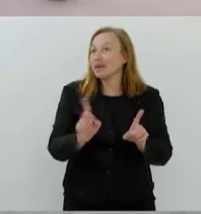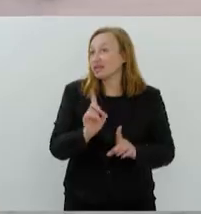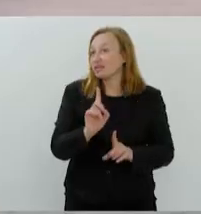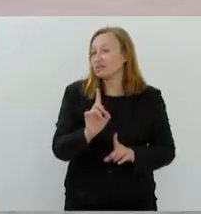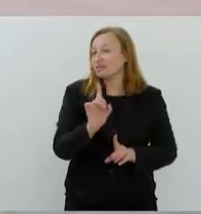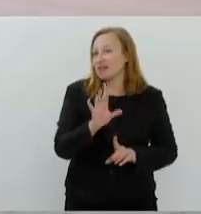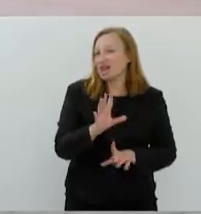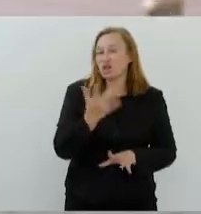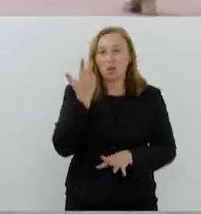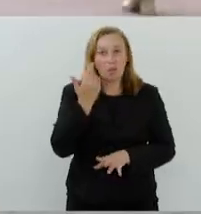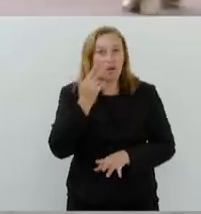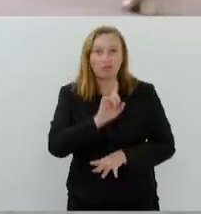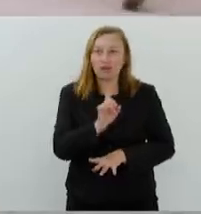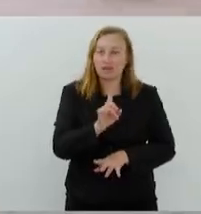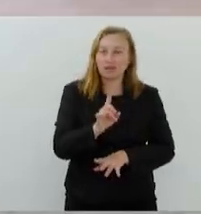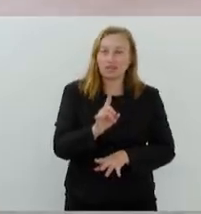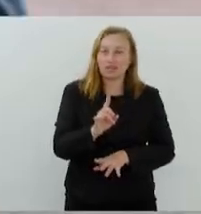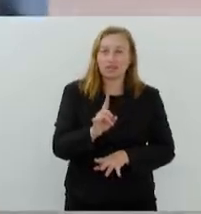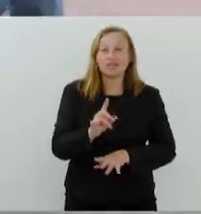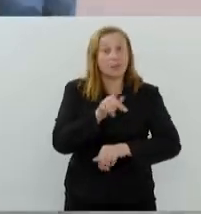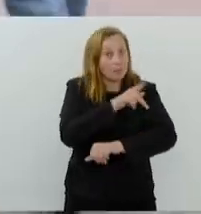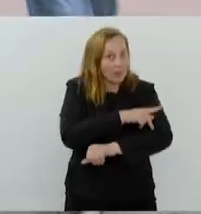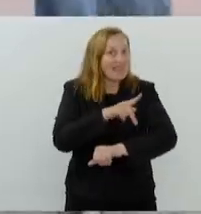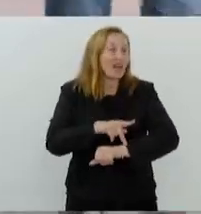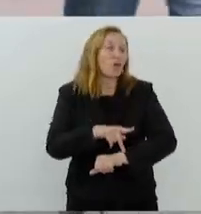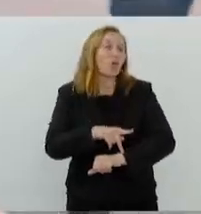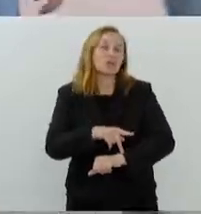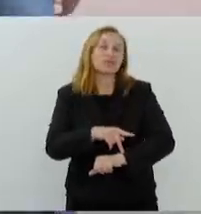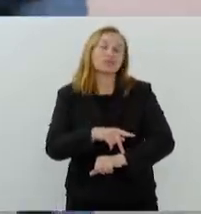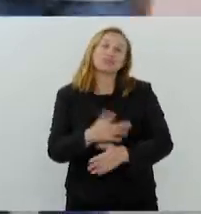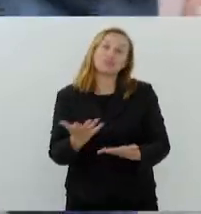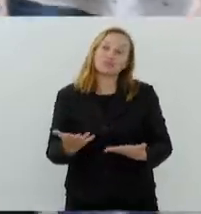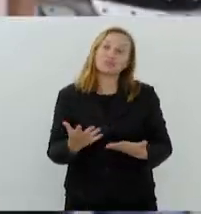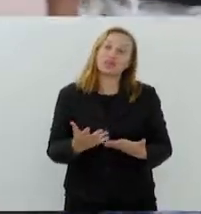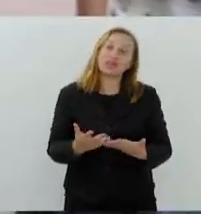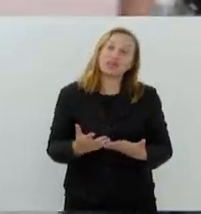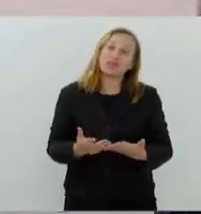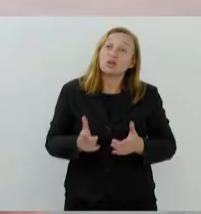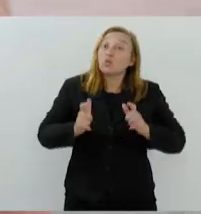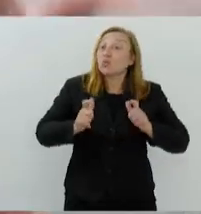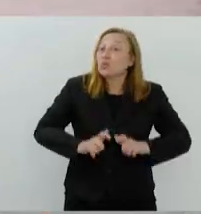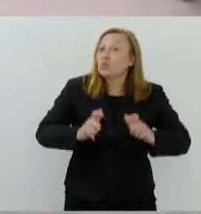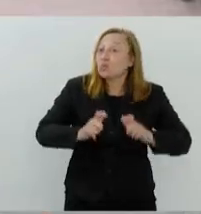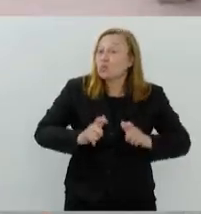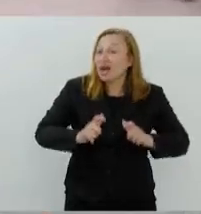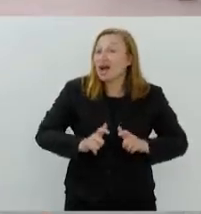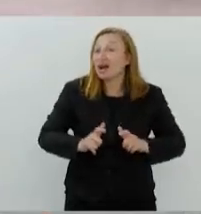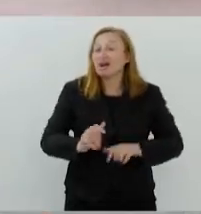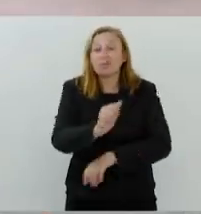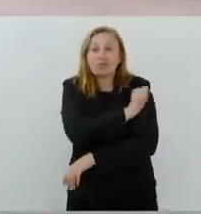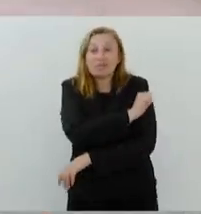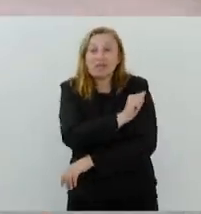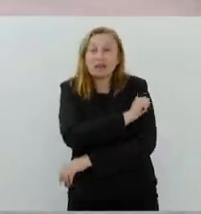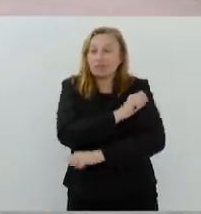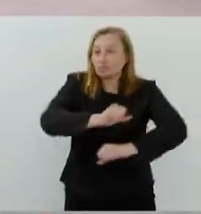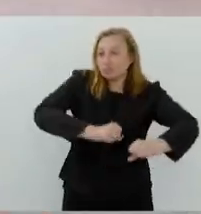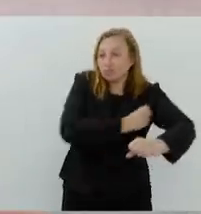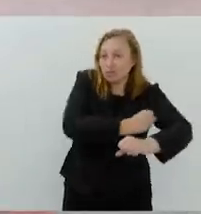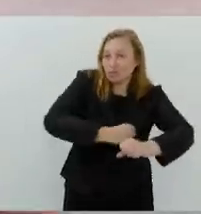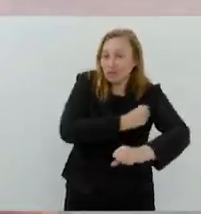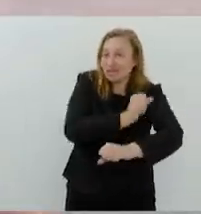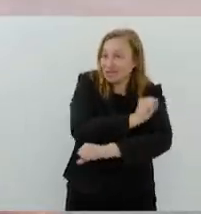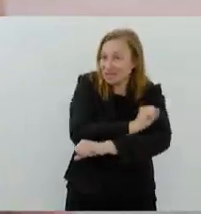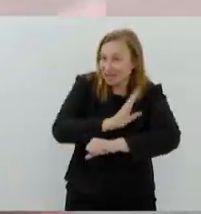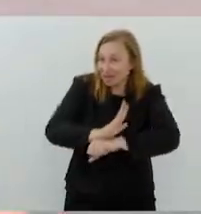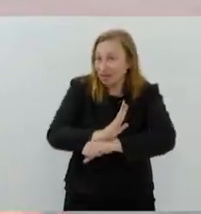um bistrô comum, vai ser um bistrô pedagógico. Ele será um espaço para que os alunos de gastronomia do Senac